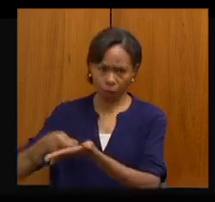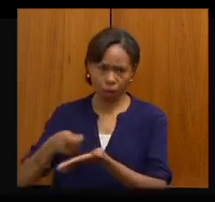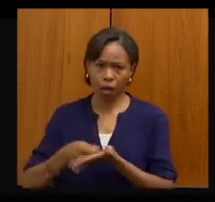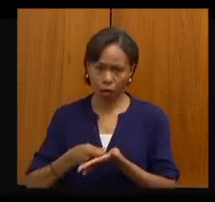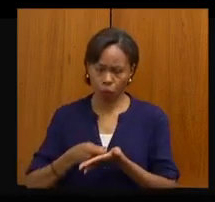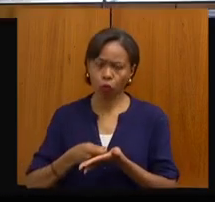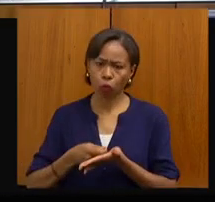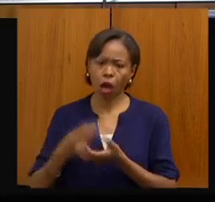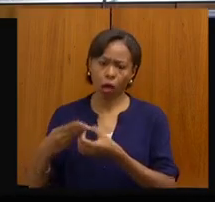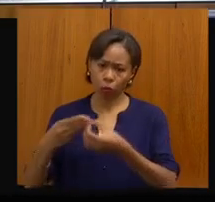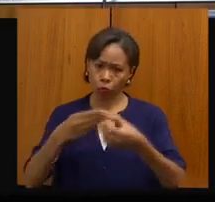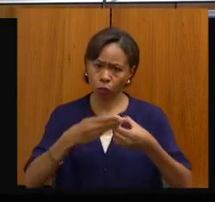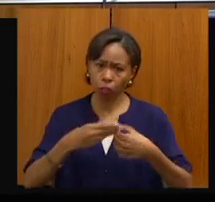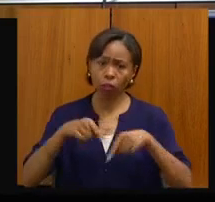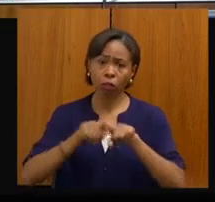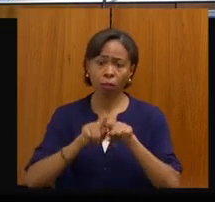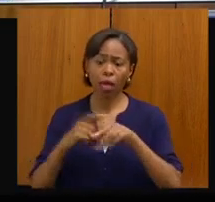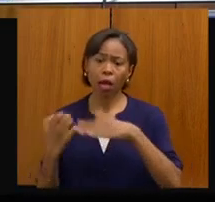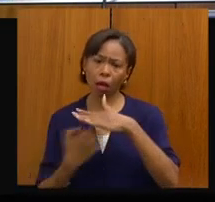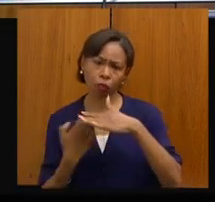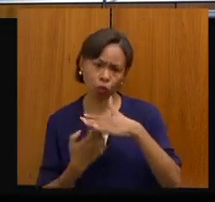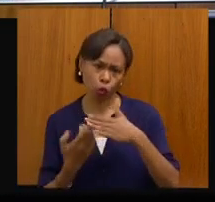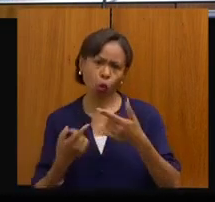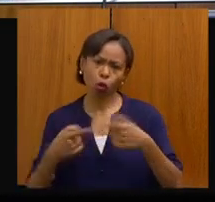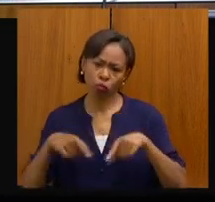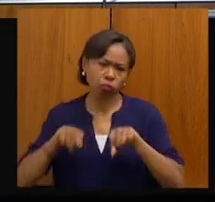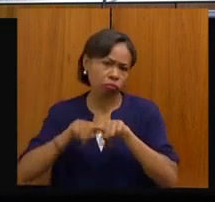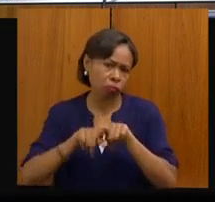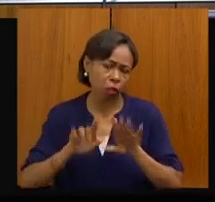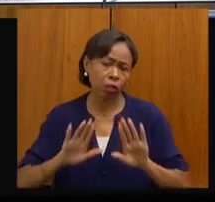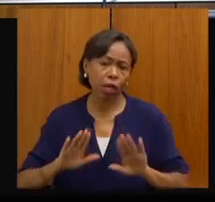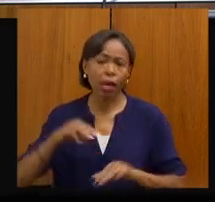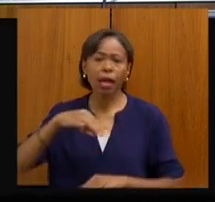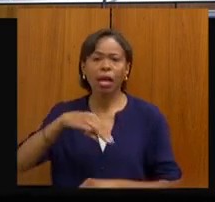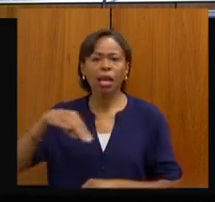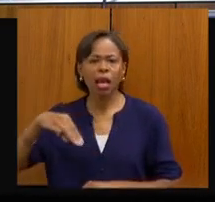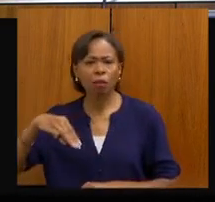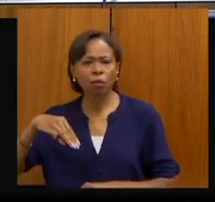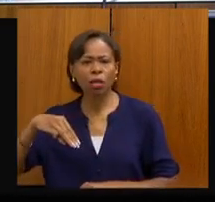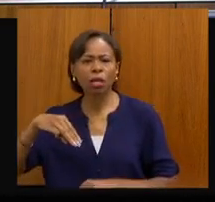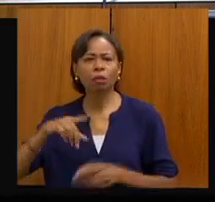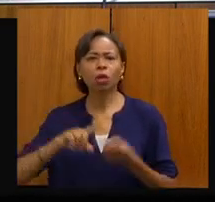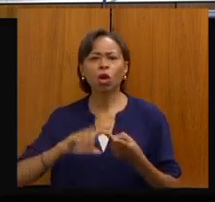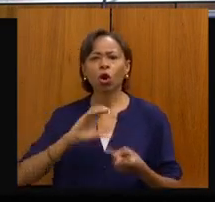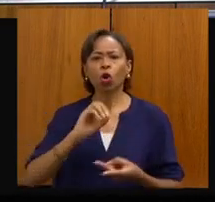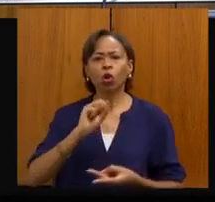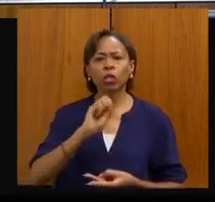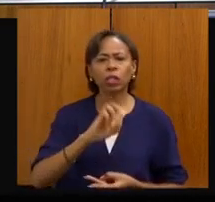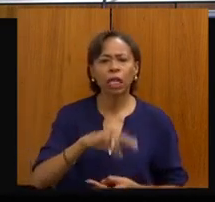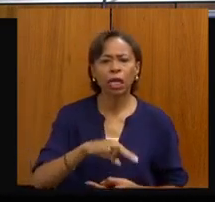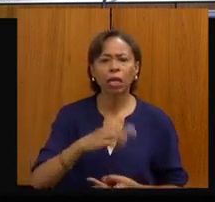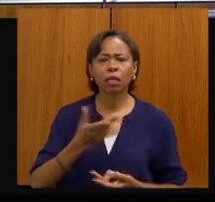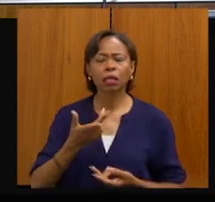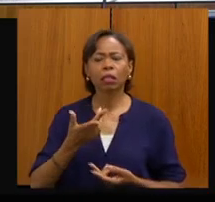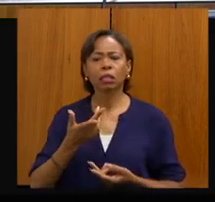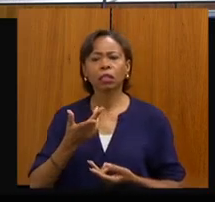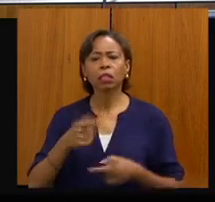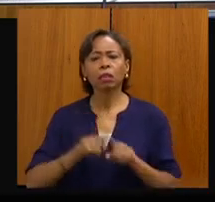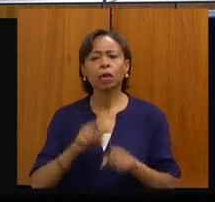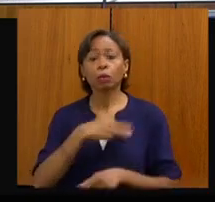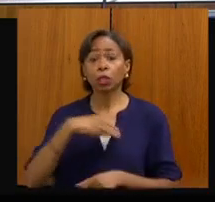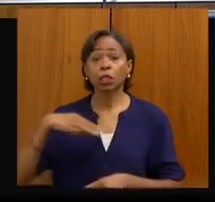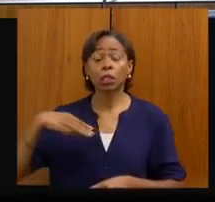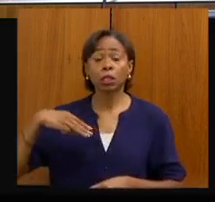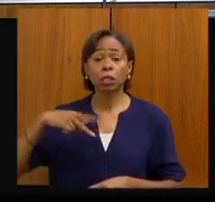da dívida, o acordo firmado junto com a AMM, COSEMES, intermediado pelo Ministério